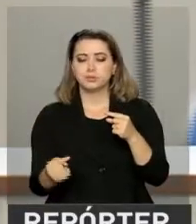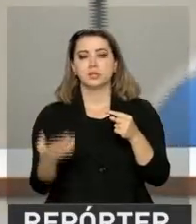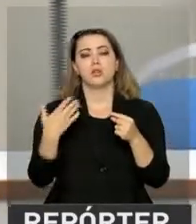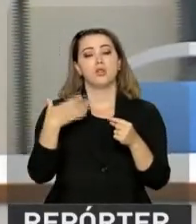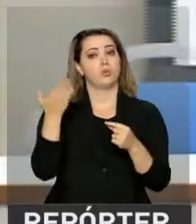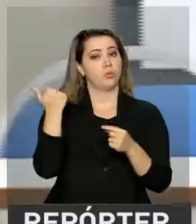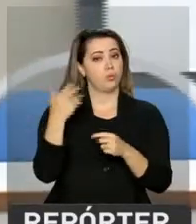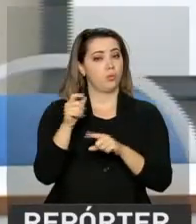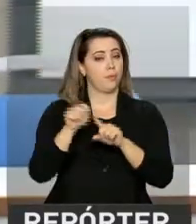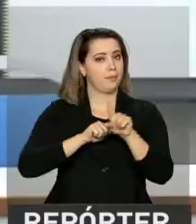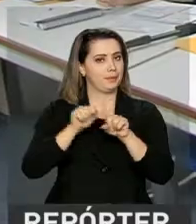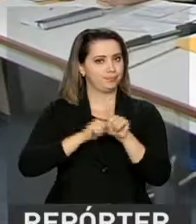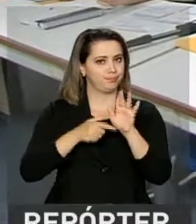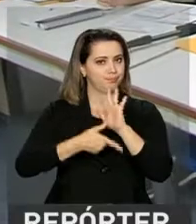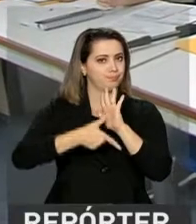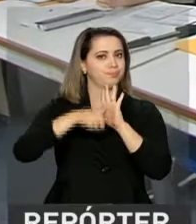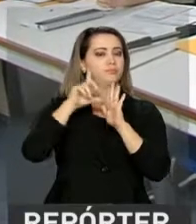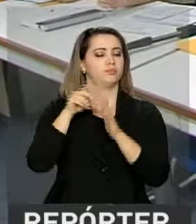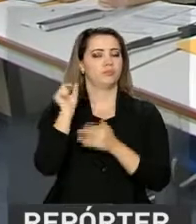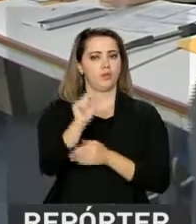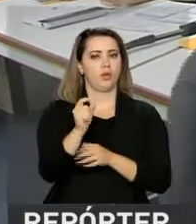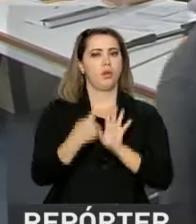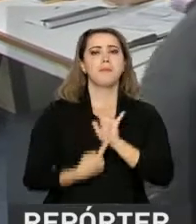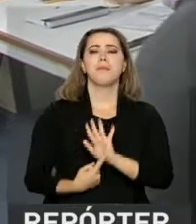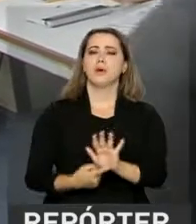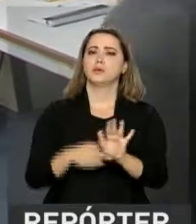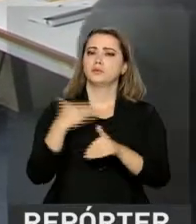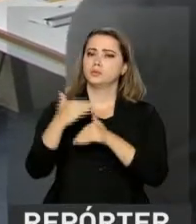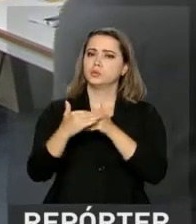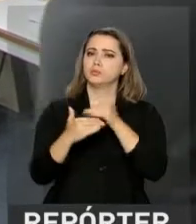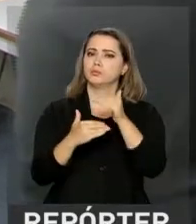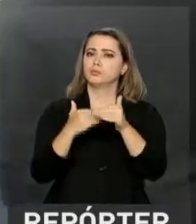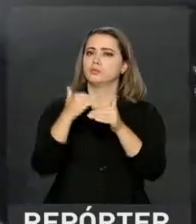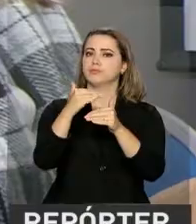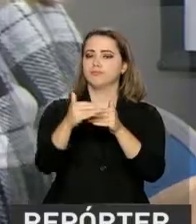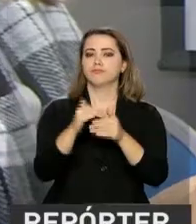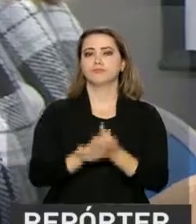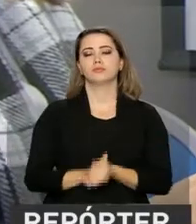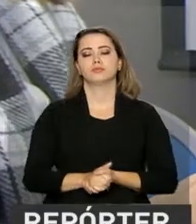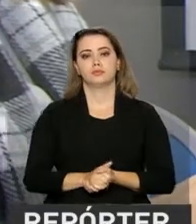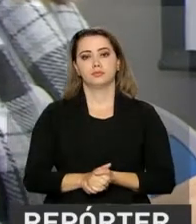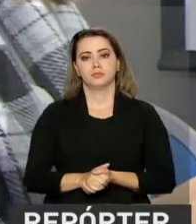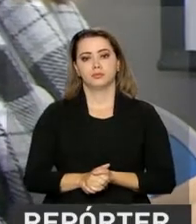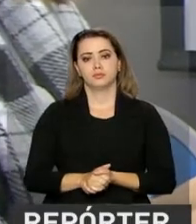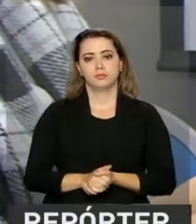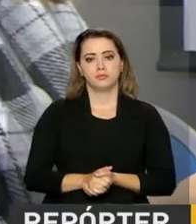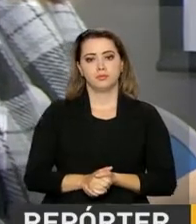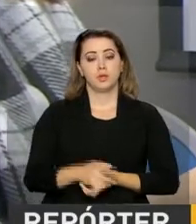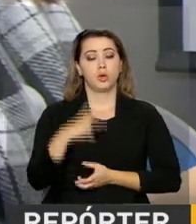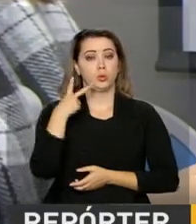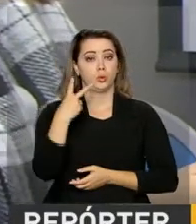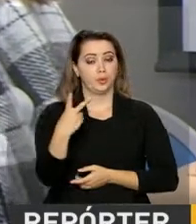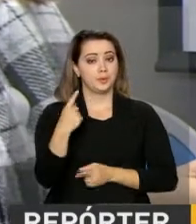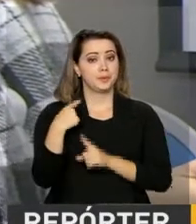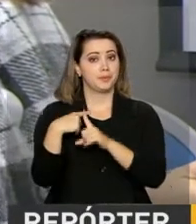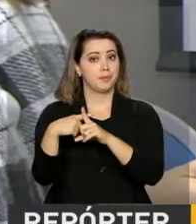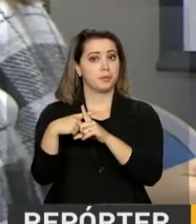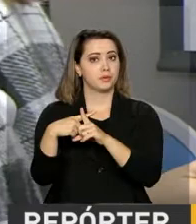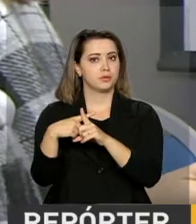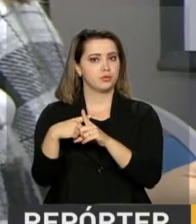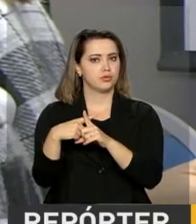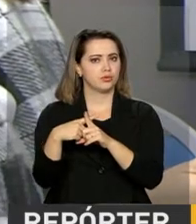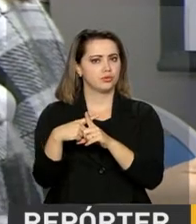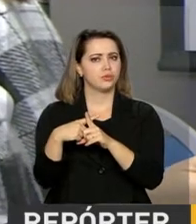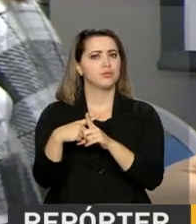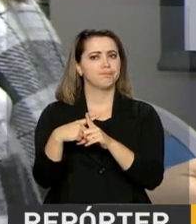os resultados são um sinal de que o ritmo no setor começa a melhorar. Os dois resultados positivos em sequência, é